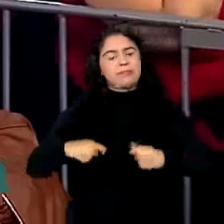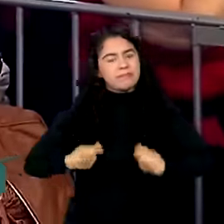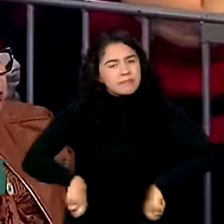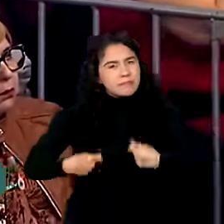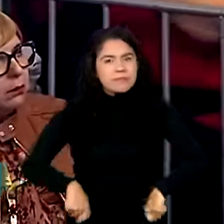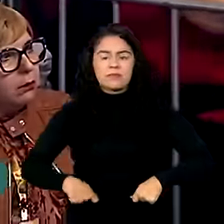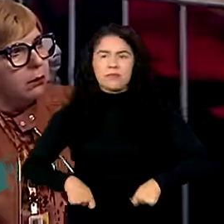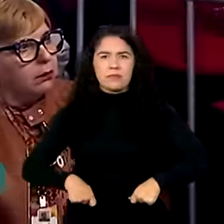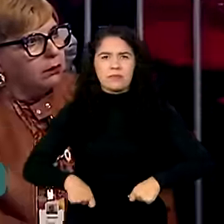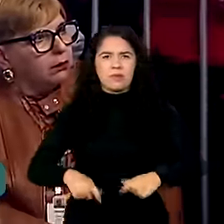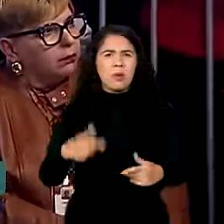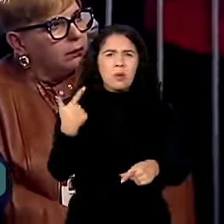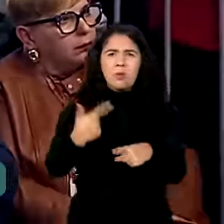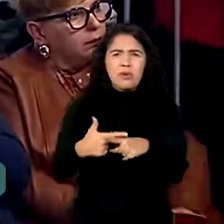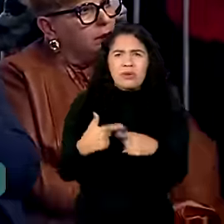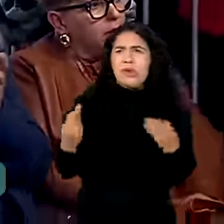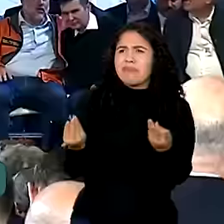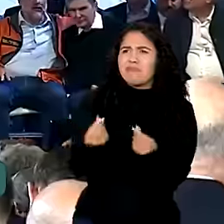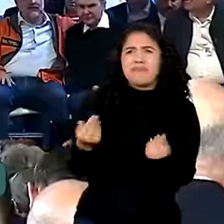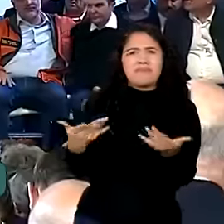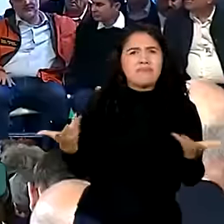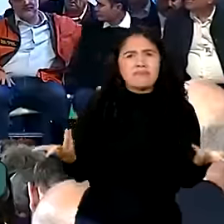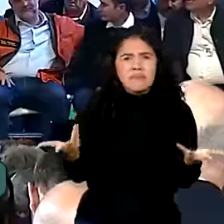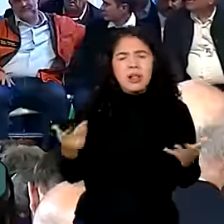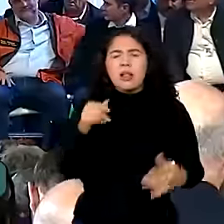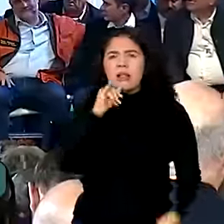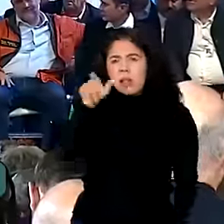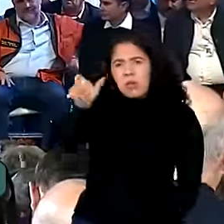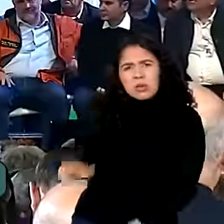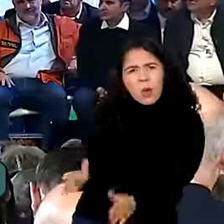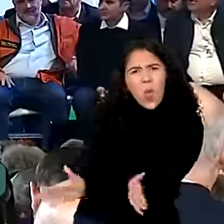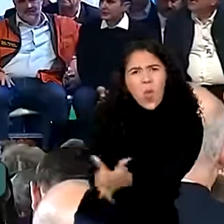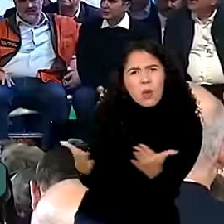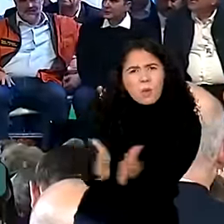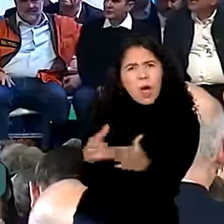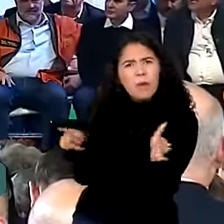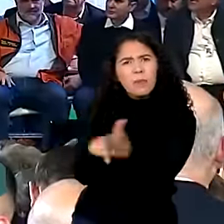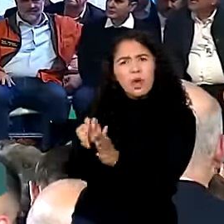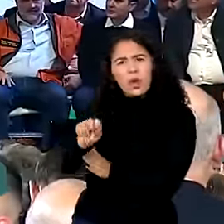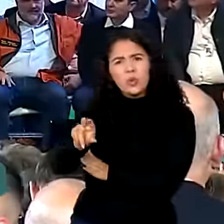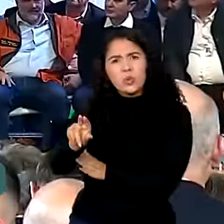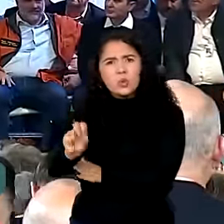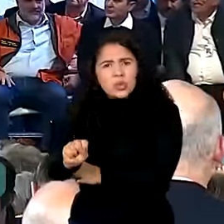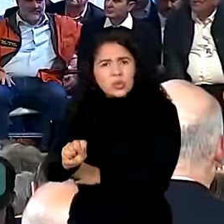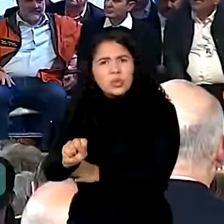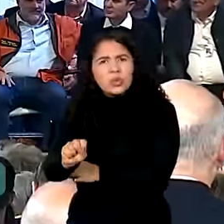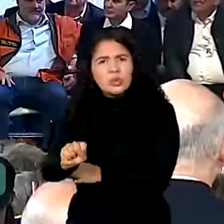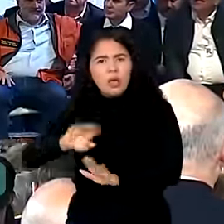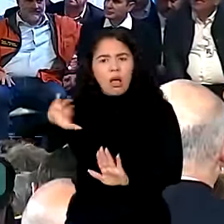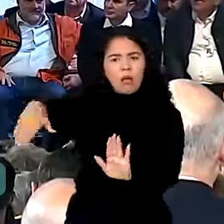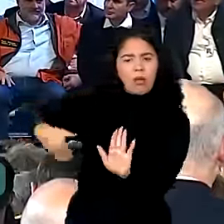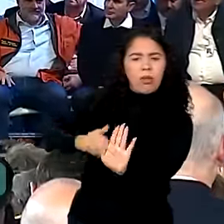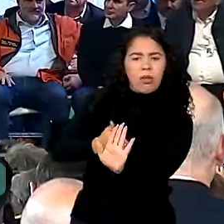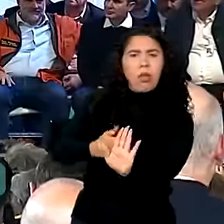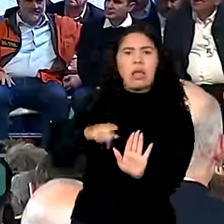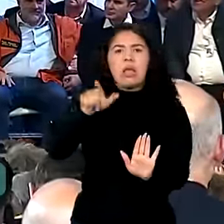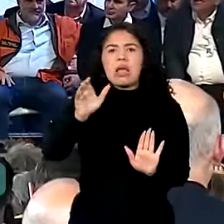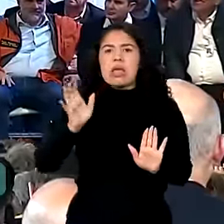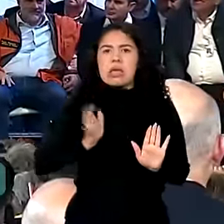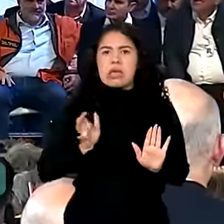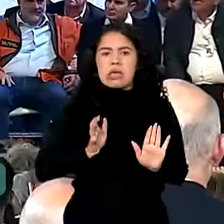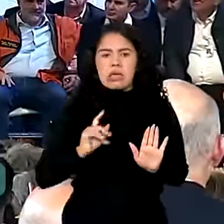Não tem sentido uma pessoa pobre do SUS entrar pelo porão e uma pessoa rica